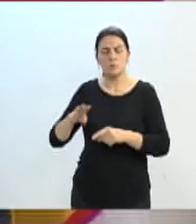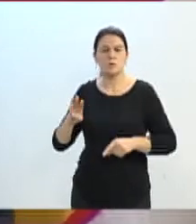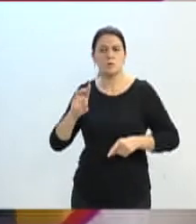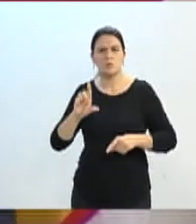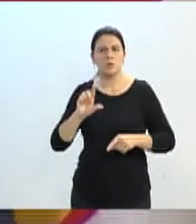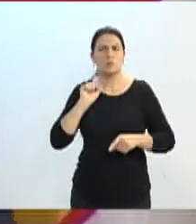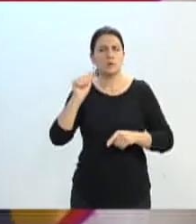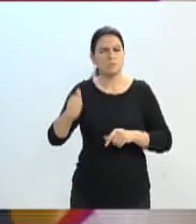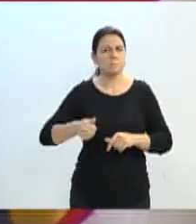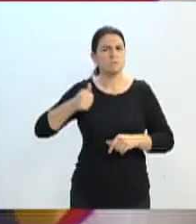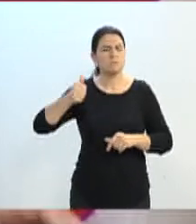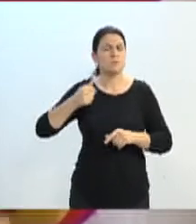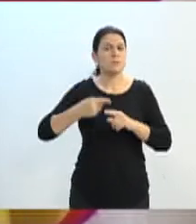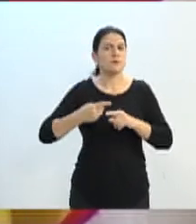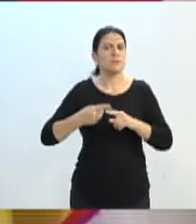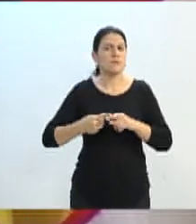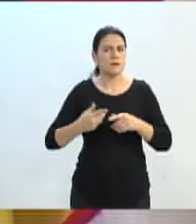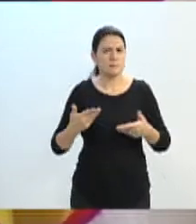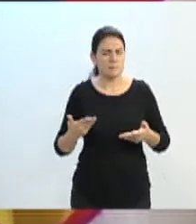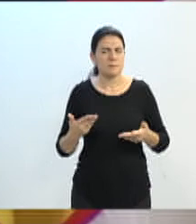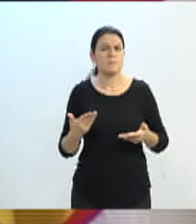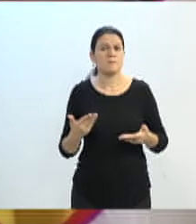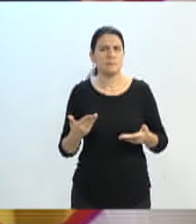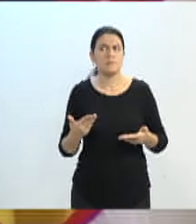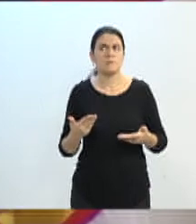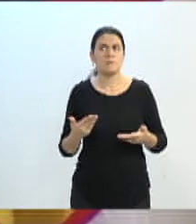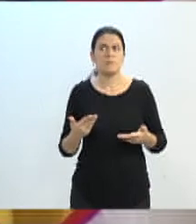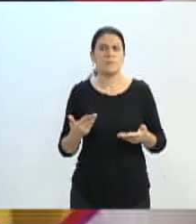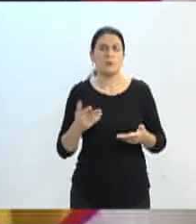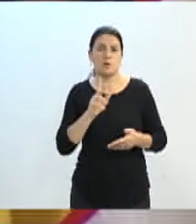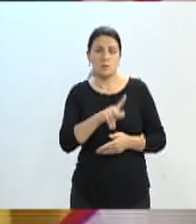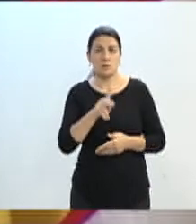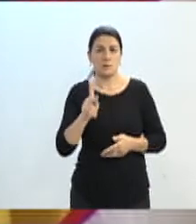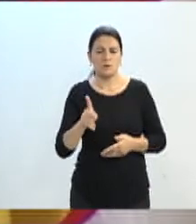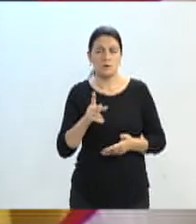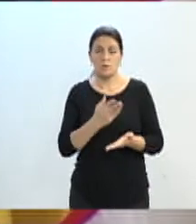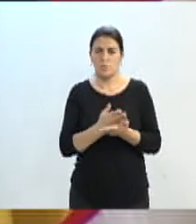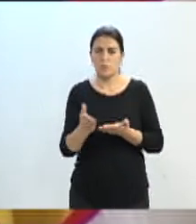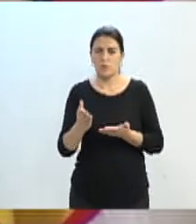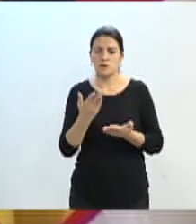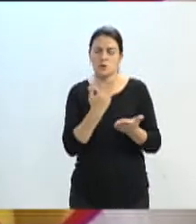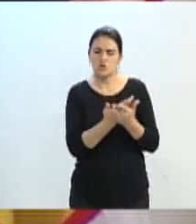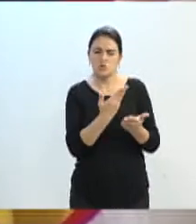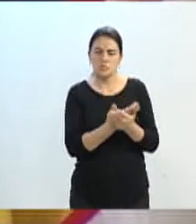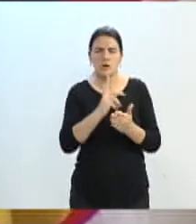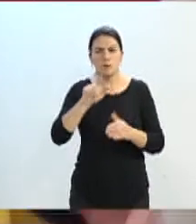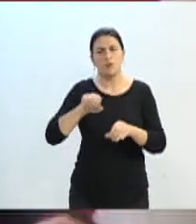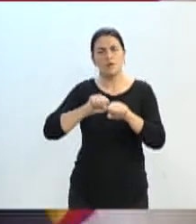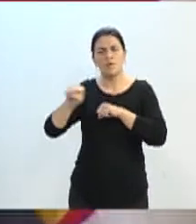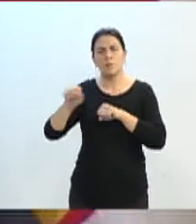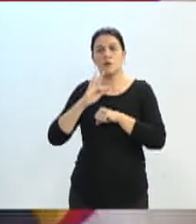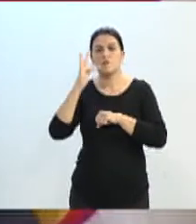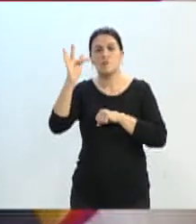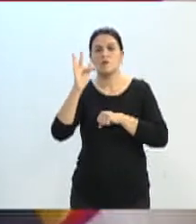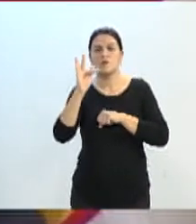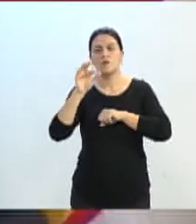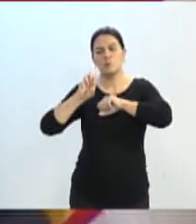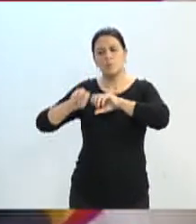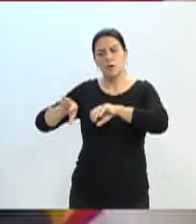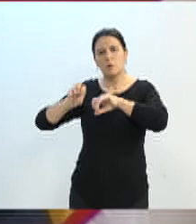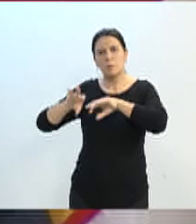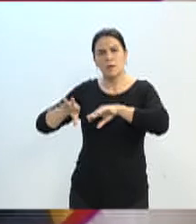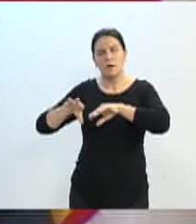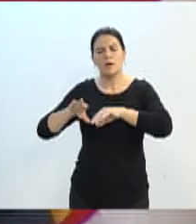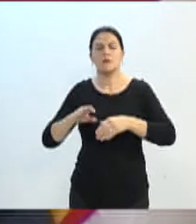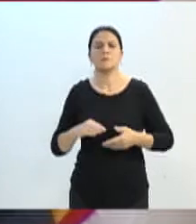ser positivamente afetado, obviamente, depois que esses professores forem formados e entrarem nas nossas redes de